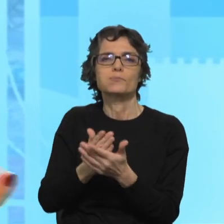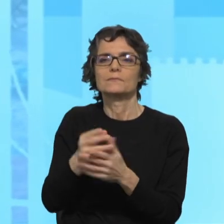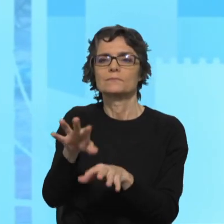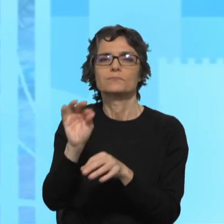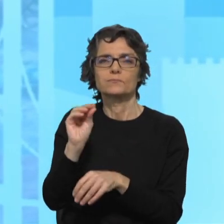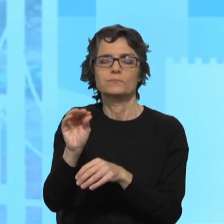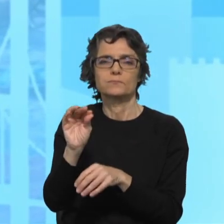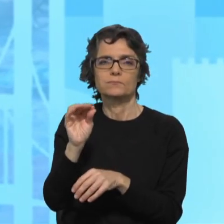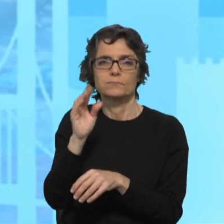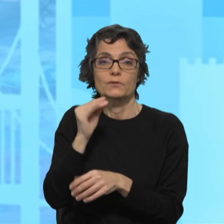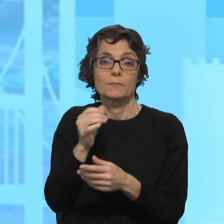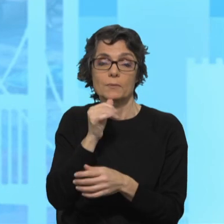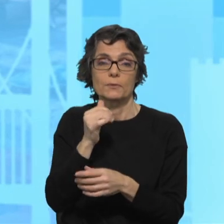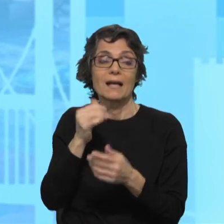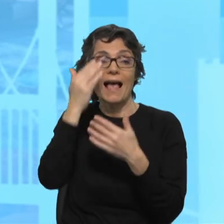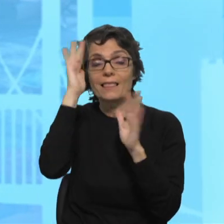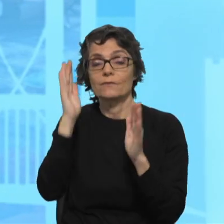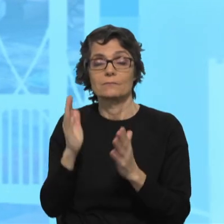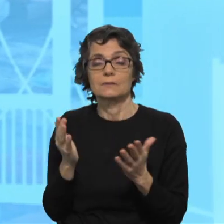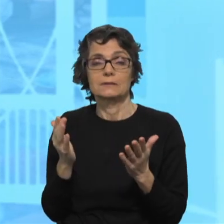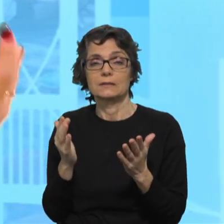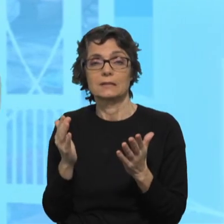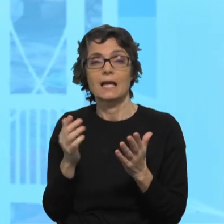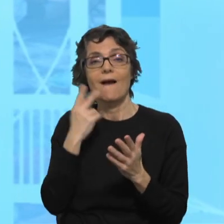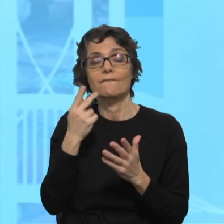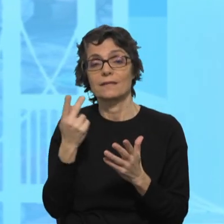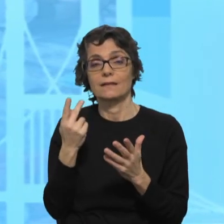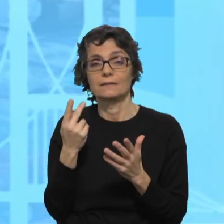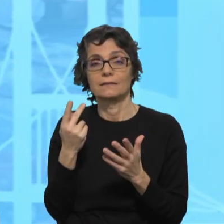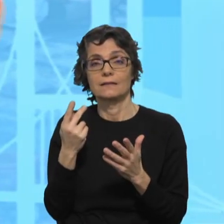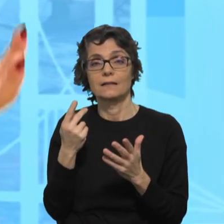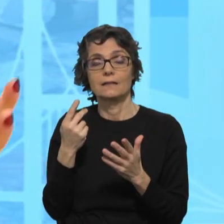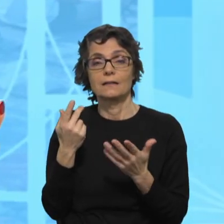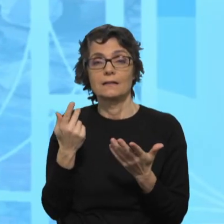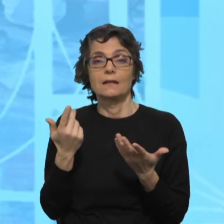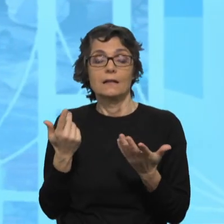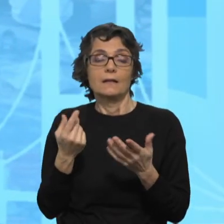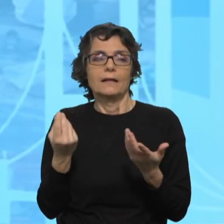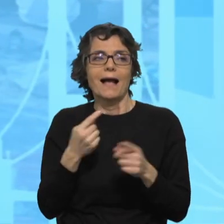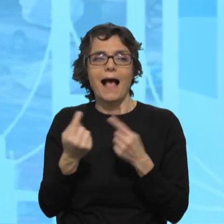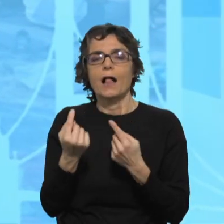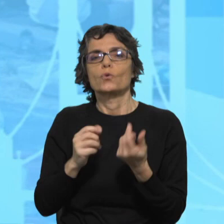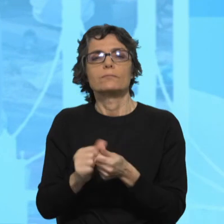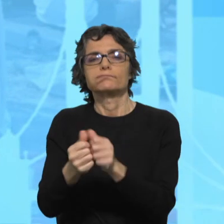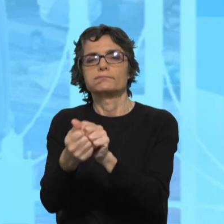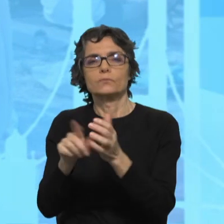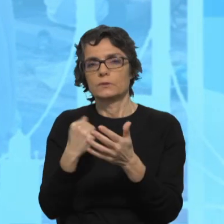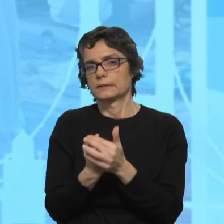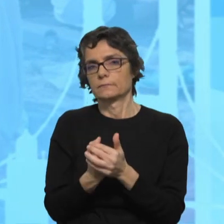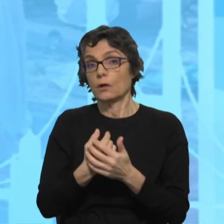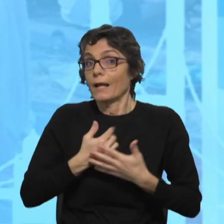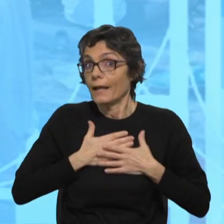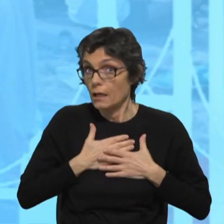democracia, a nossa vida comum não é um monolito estático. Eu espero,